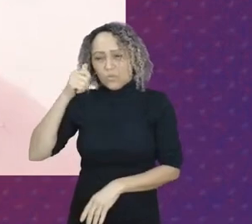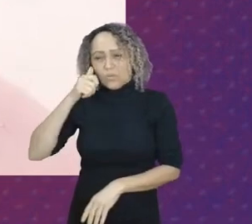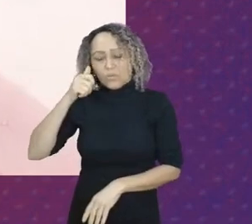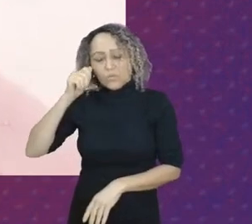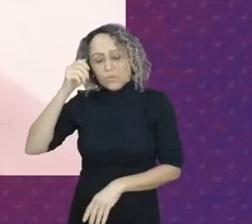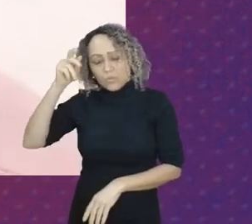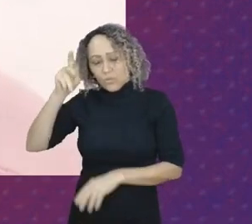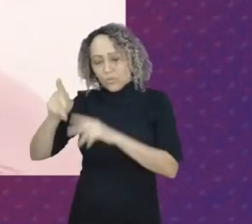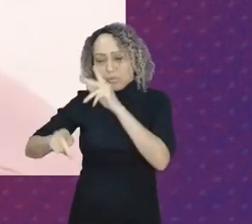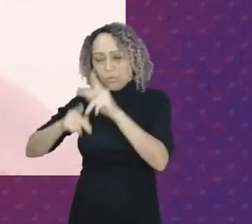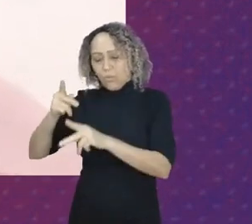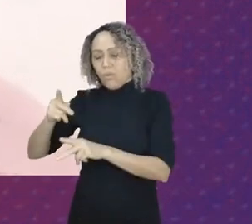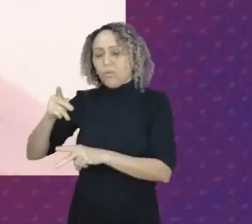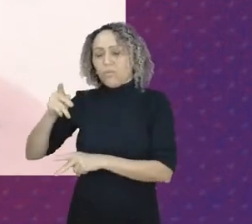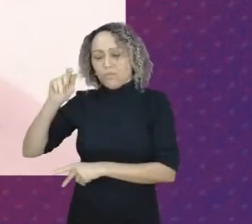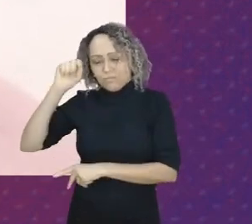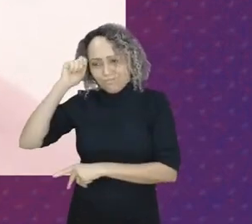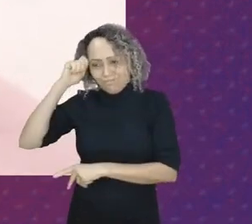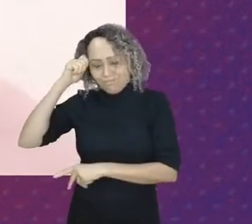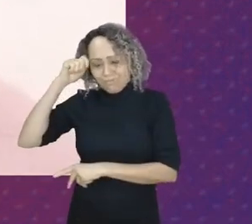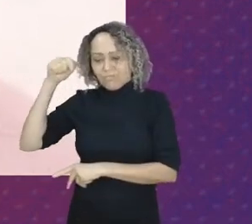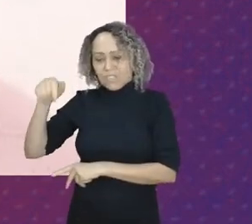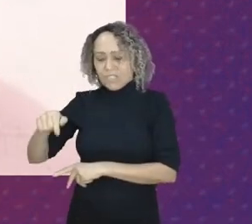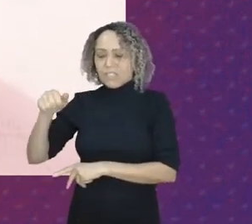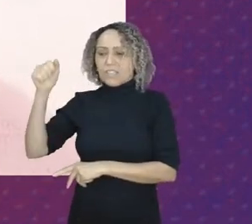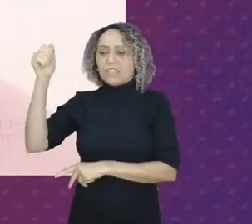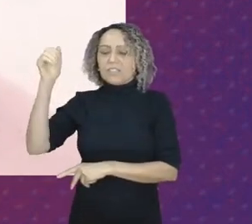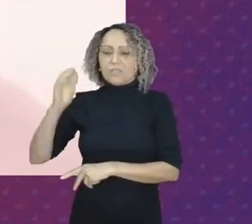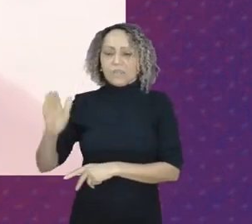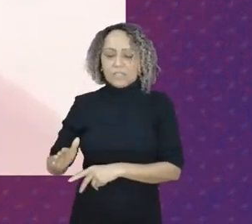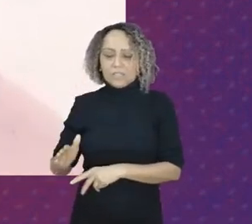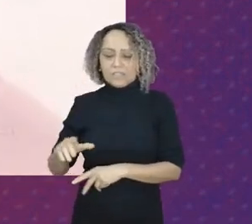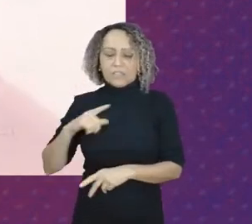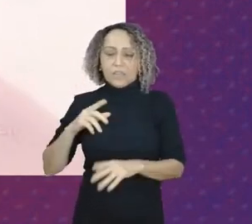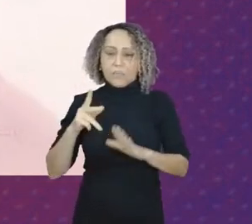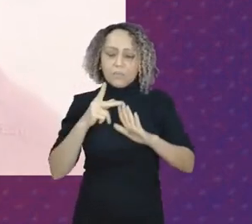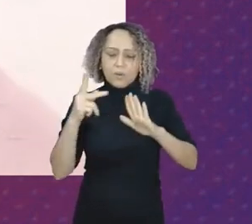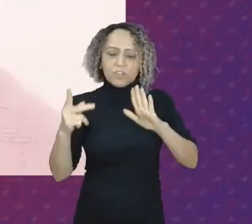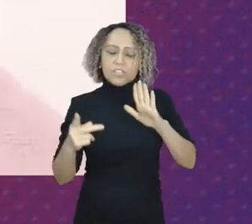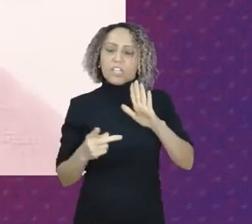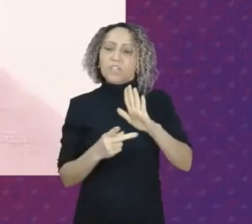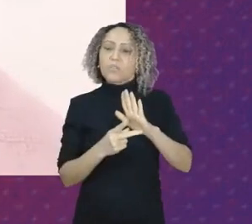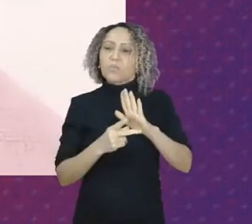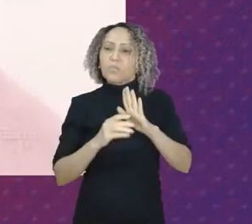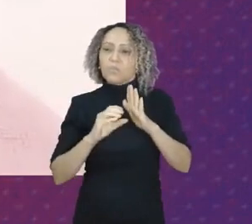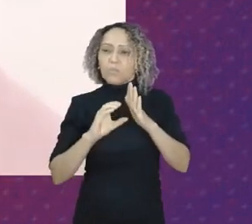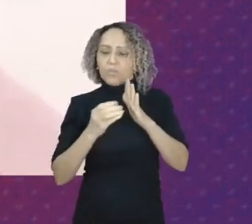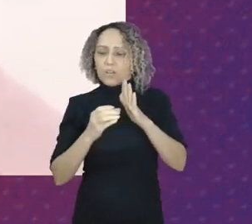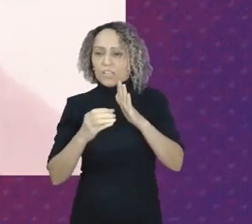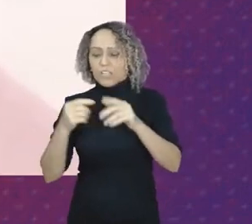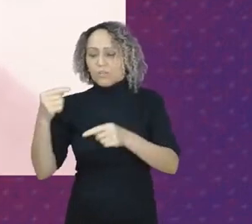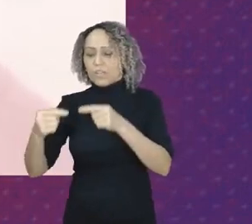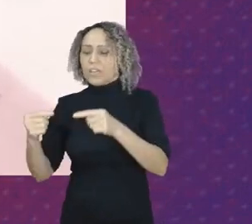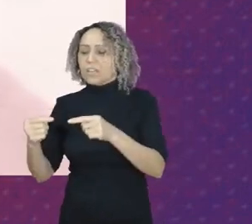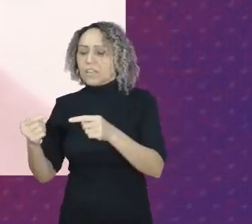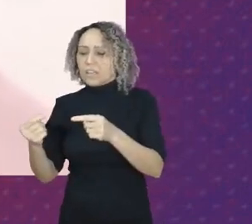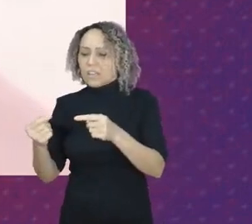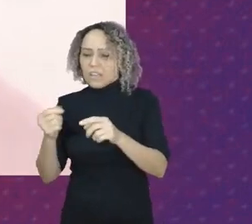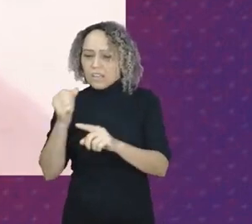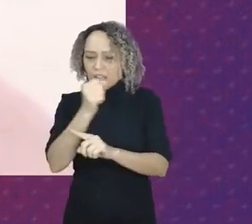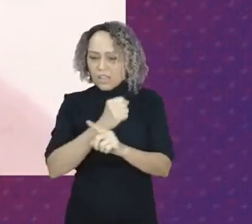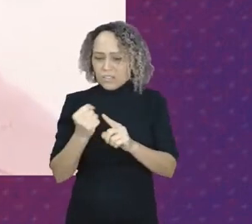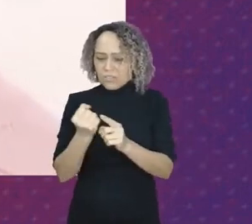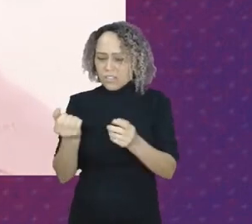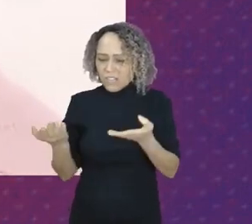temos enquanto projeto político partidário a inclusão da sociedade a inclusão da